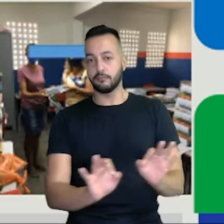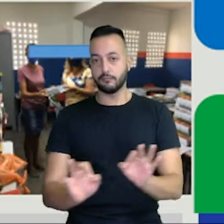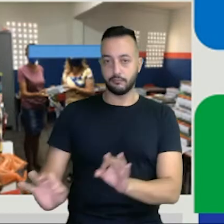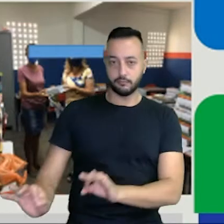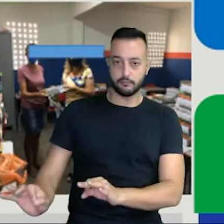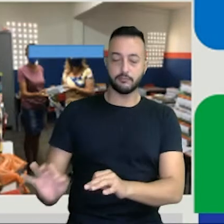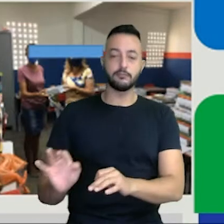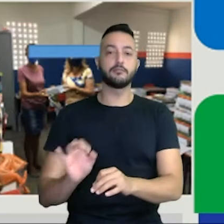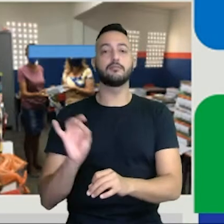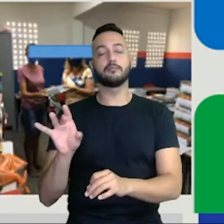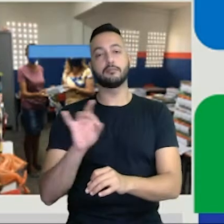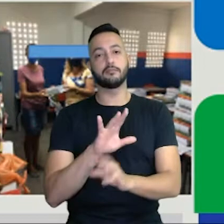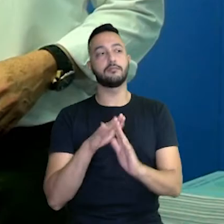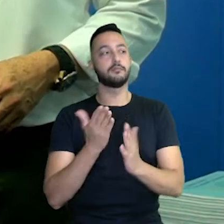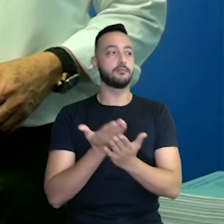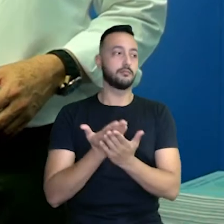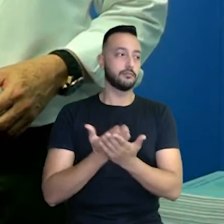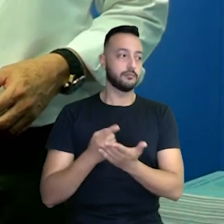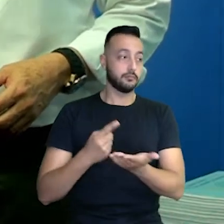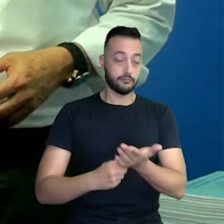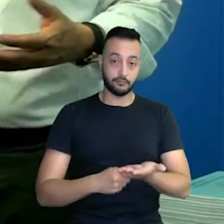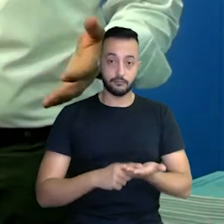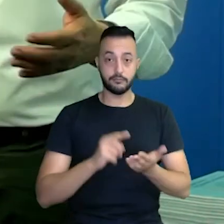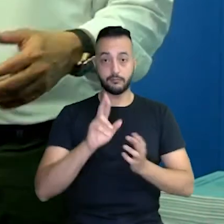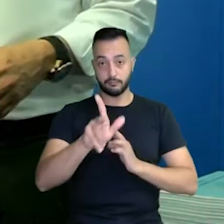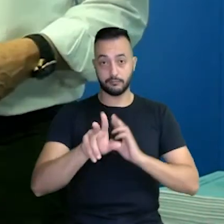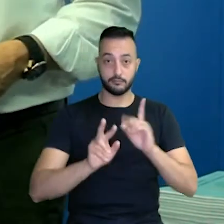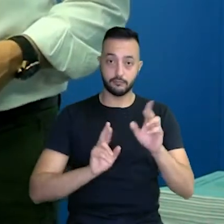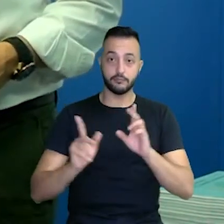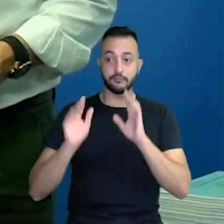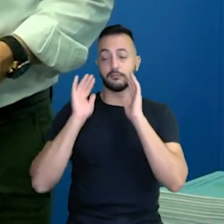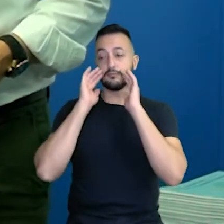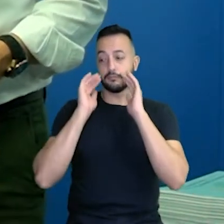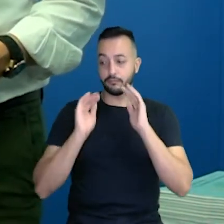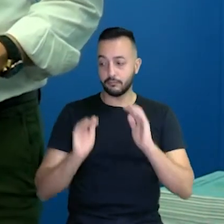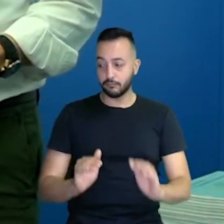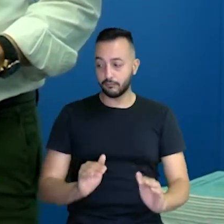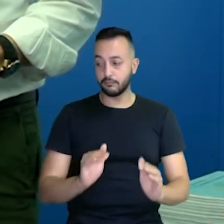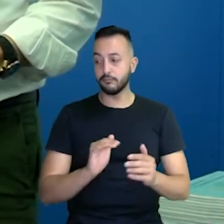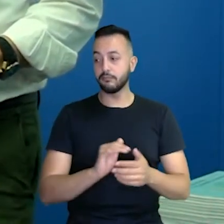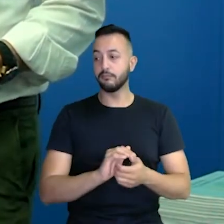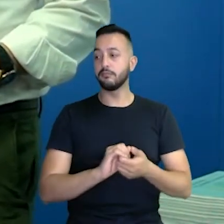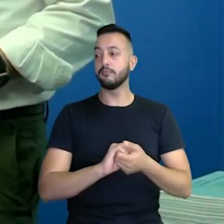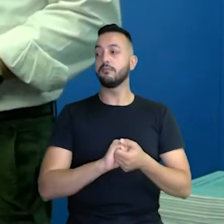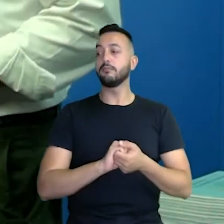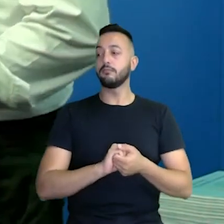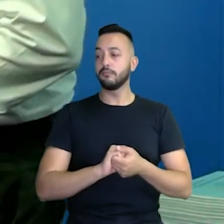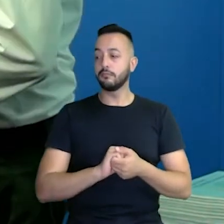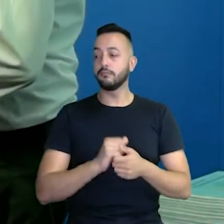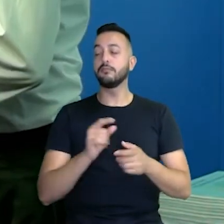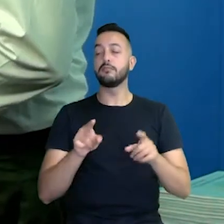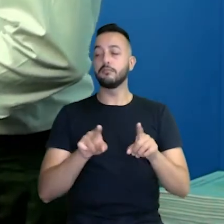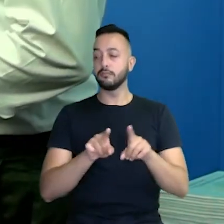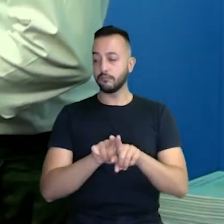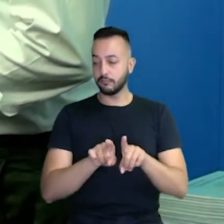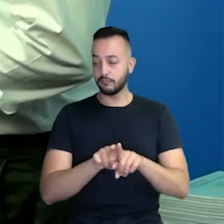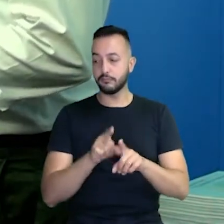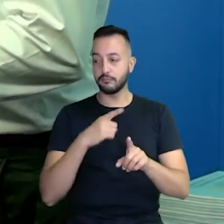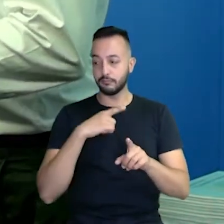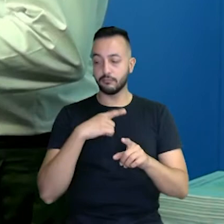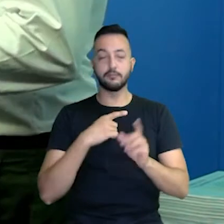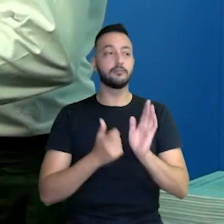tempo de cada escola, porque cada escola tem sua realidade e a gente respeita essas situações. Nós temos aqui